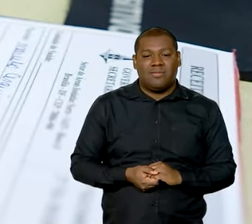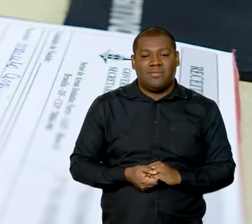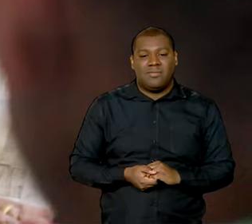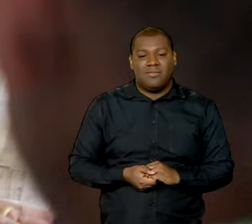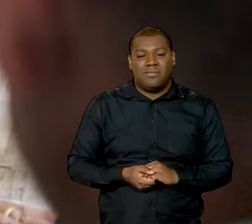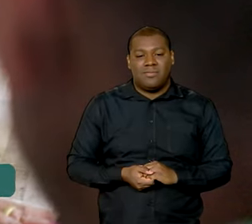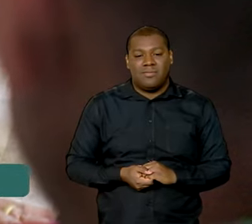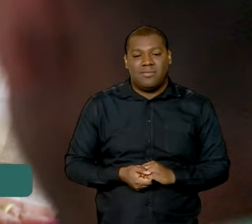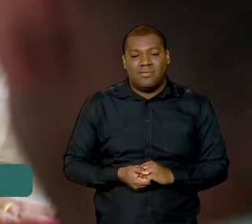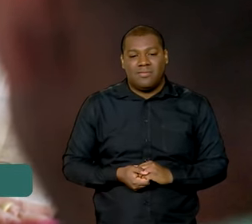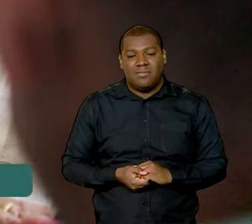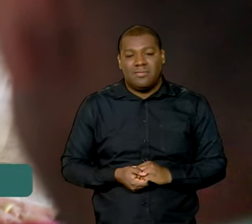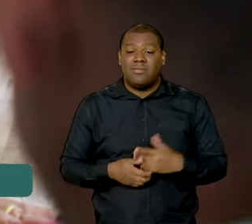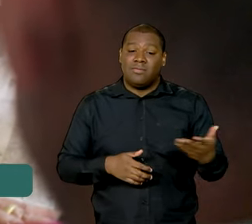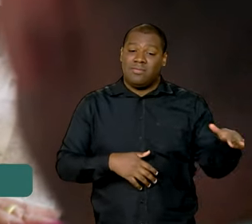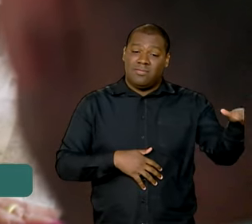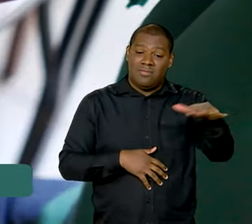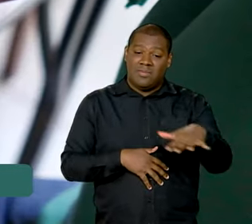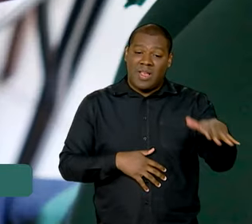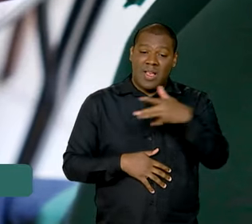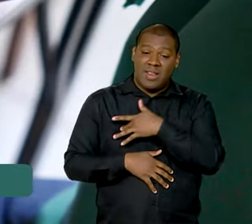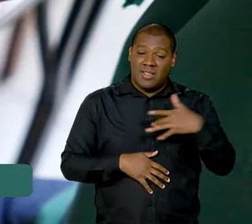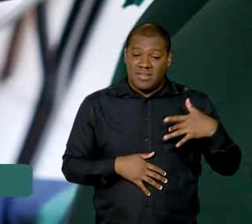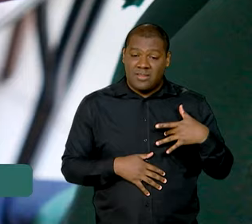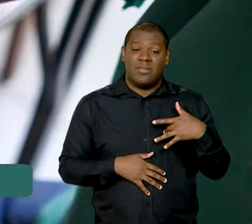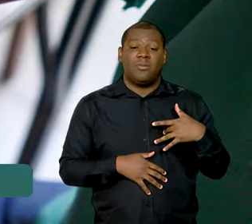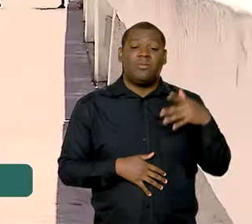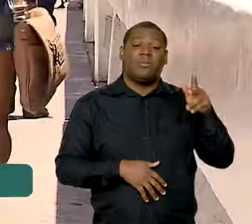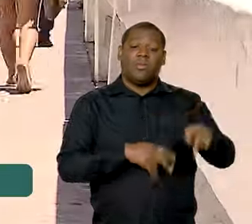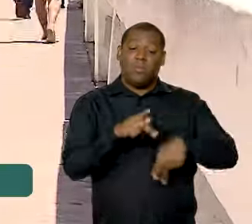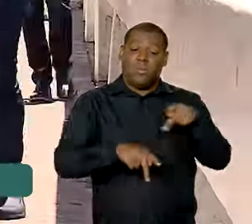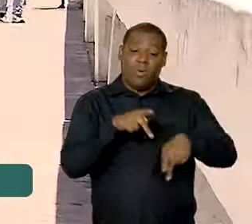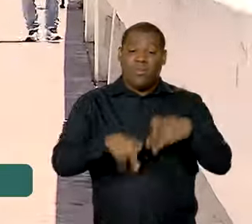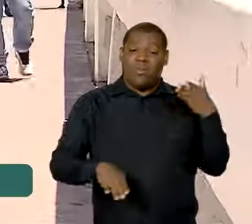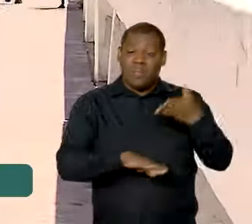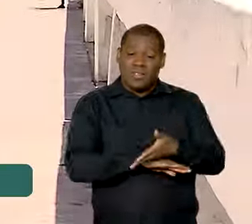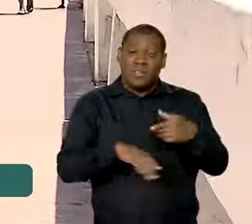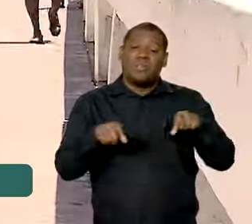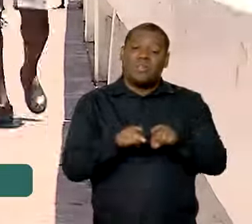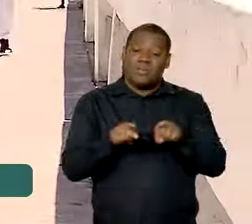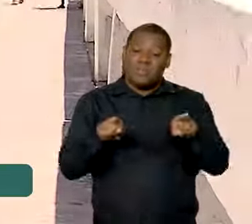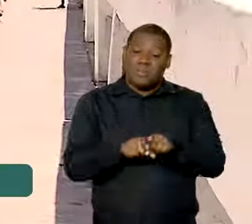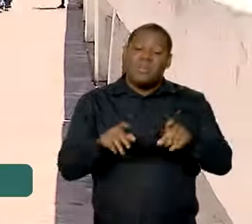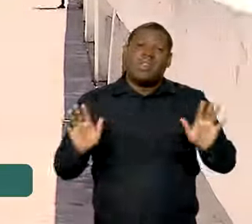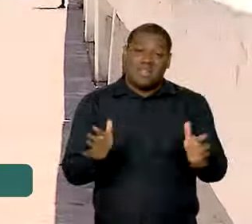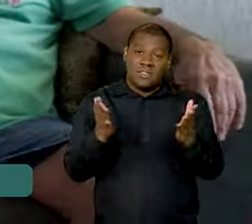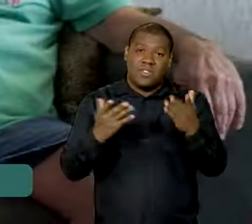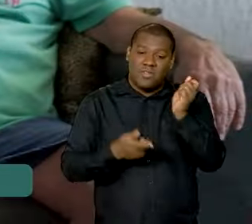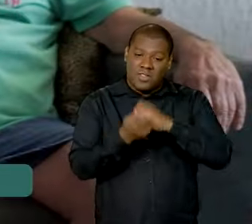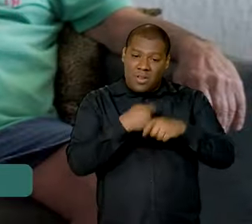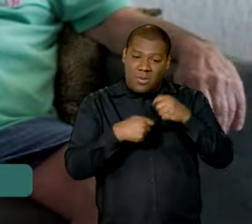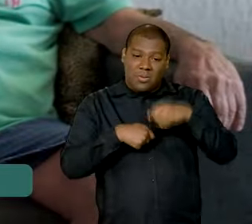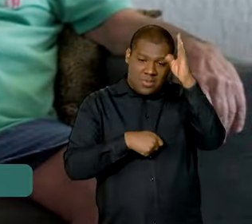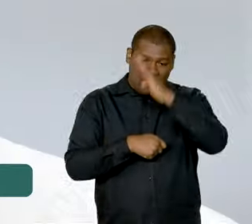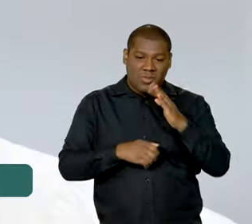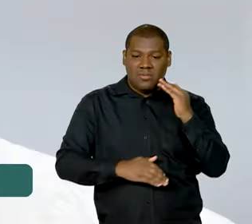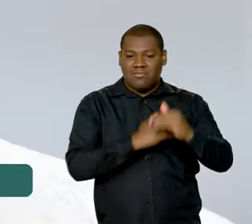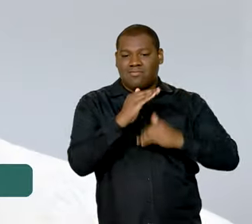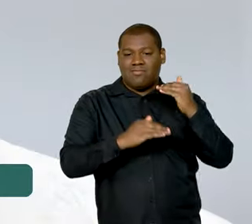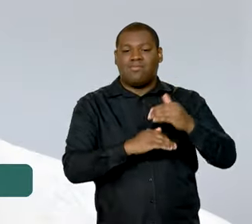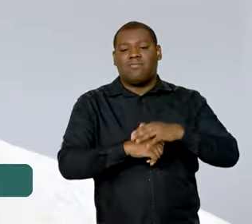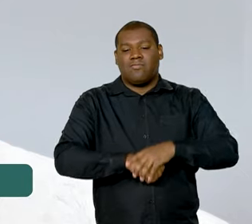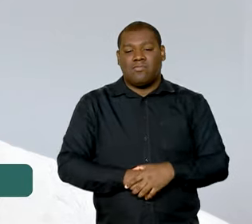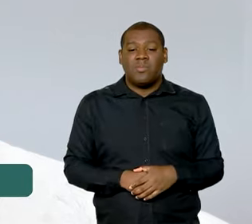Atender demandas de saúde da população e impulsionar a economia do país. Essas são duas